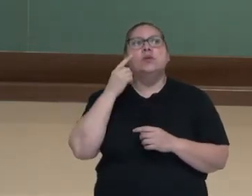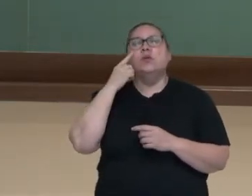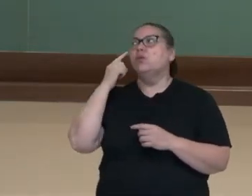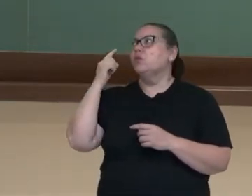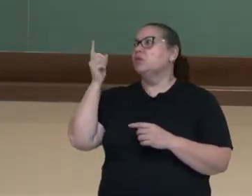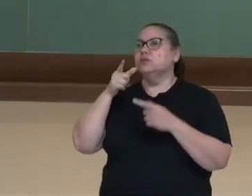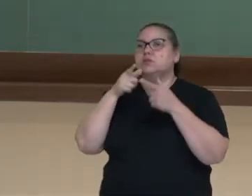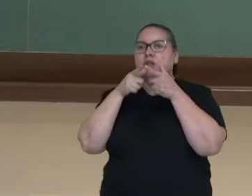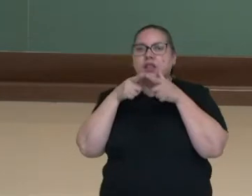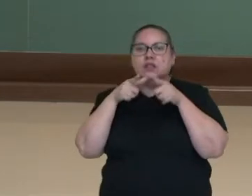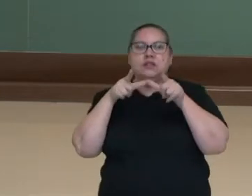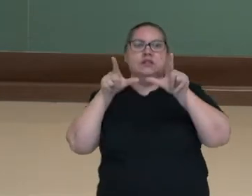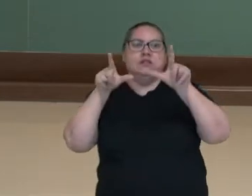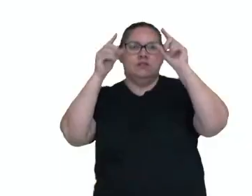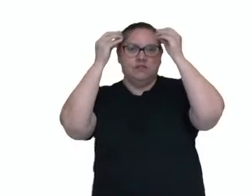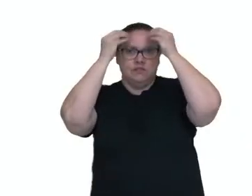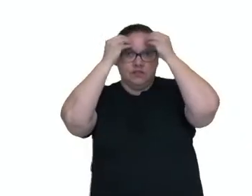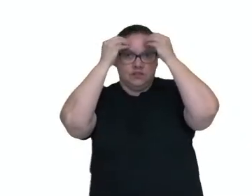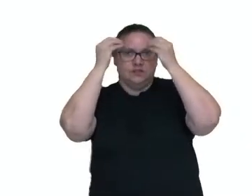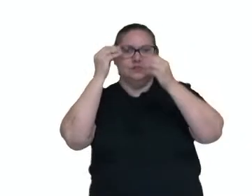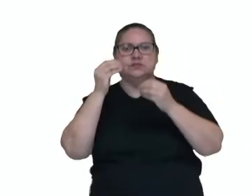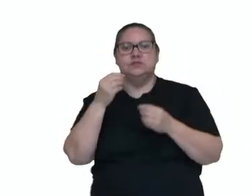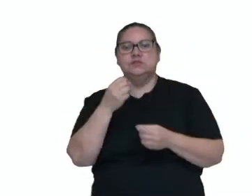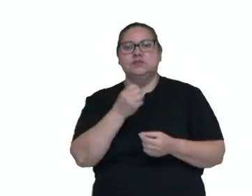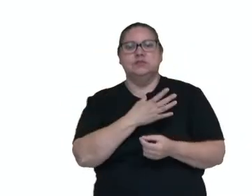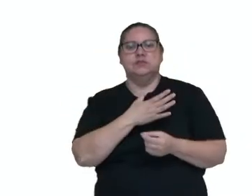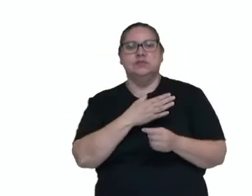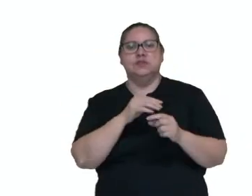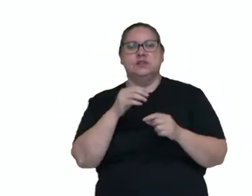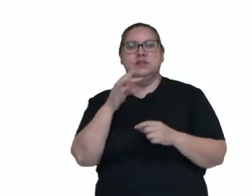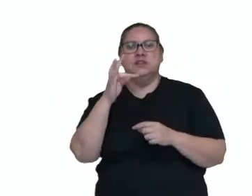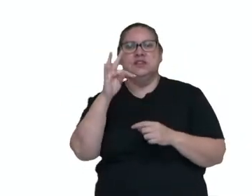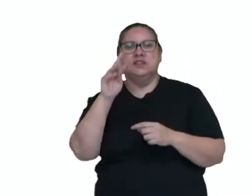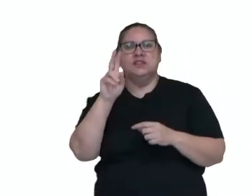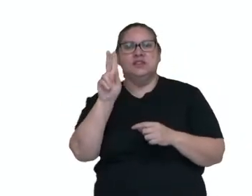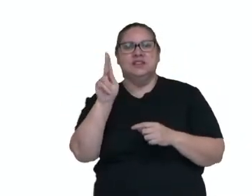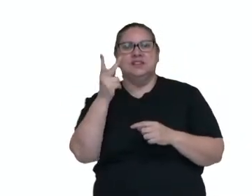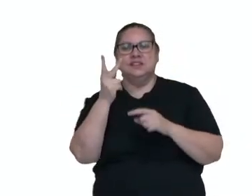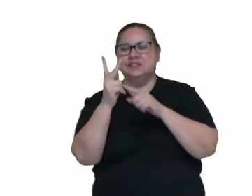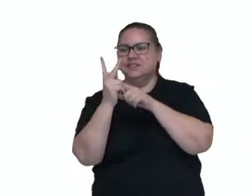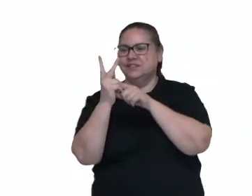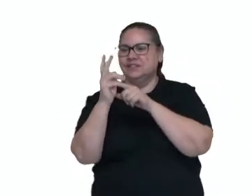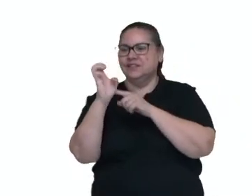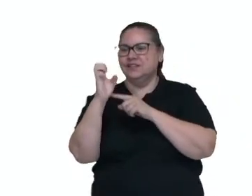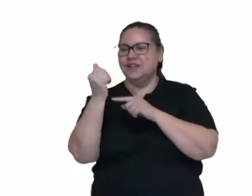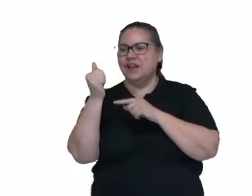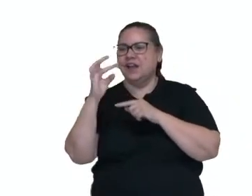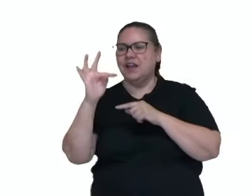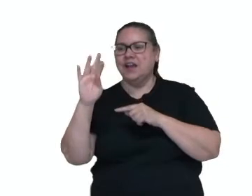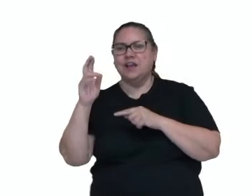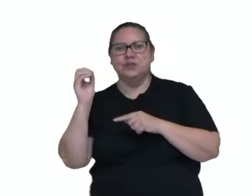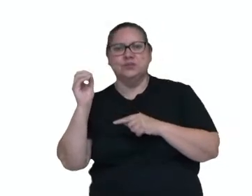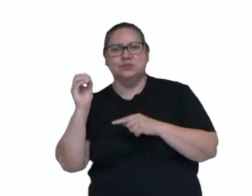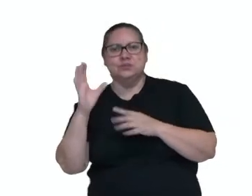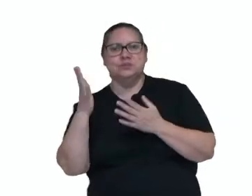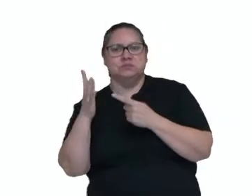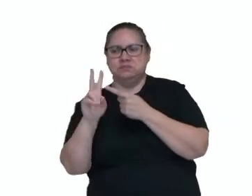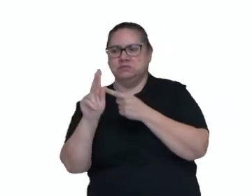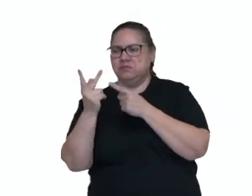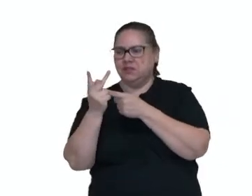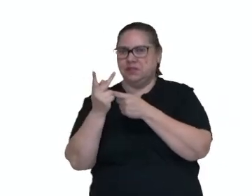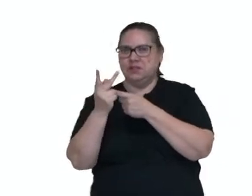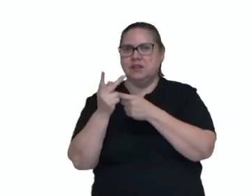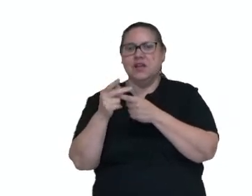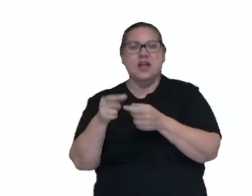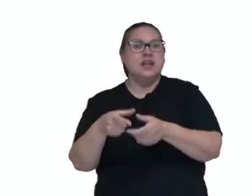linguagem do cartaz, né? Da época de 22, teatro com TH, o amanhã com N no final, né? Era antes